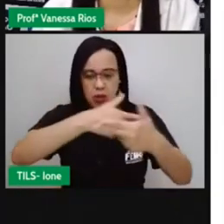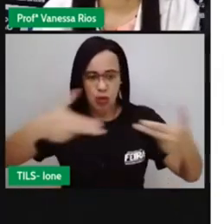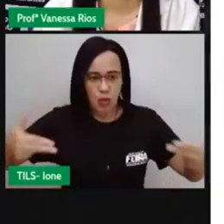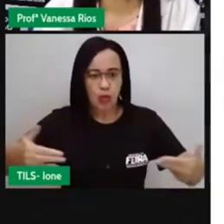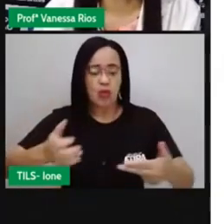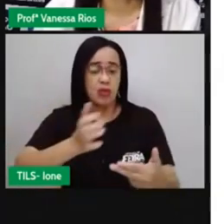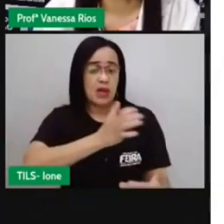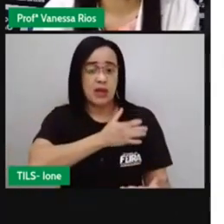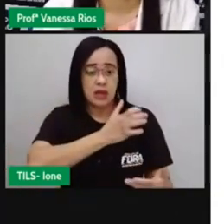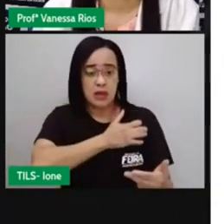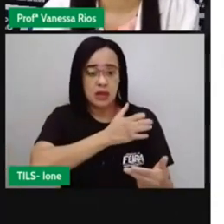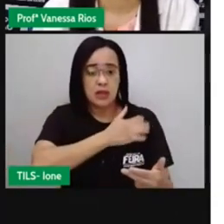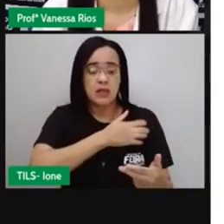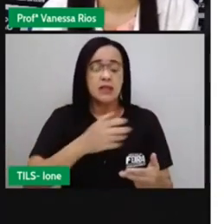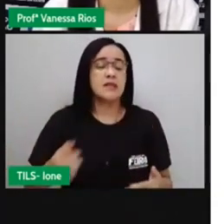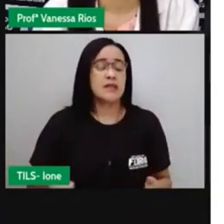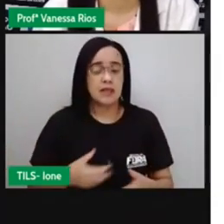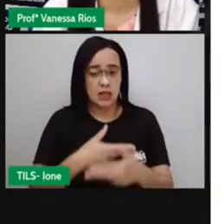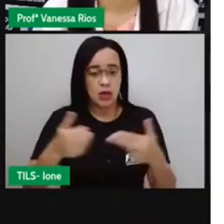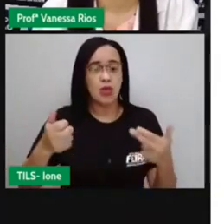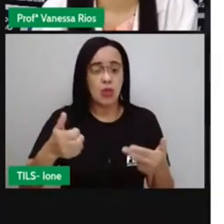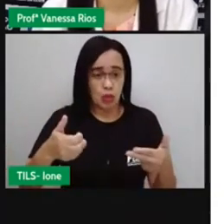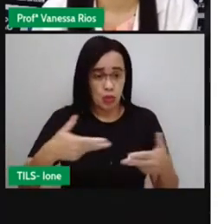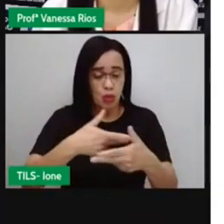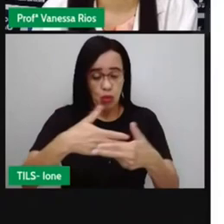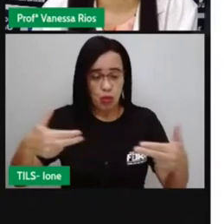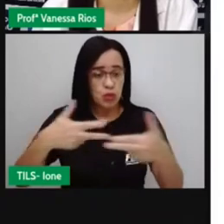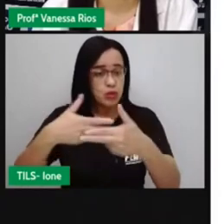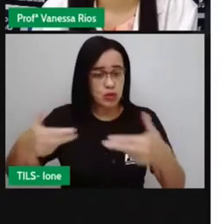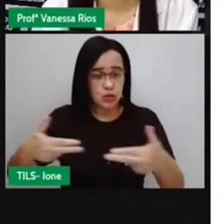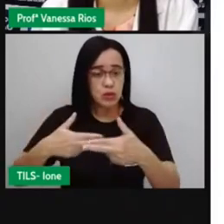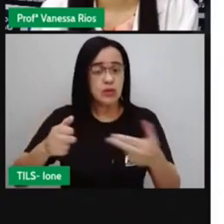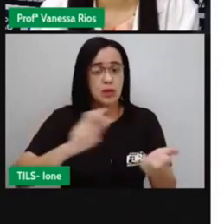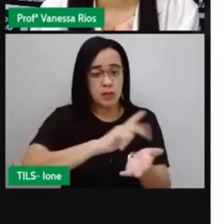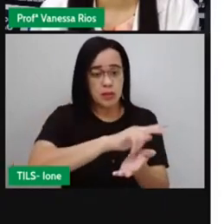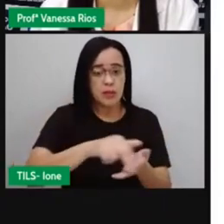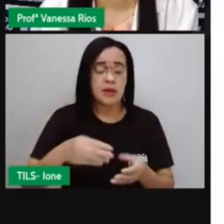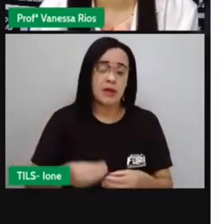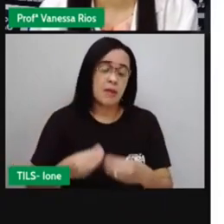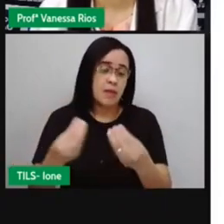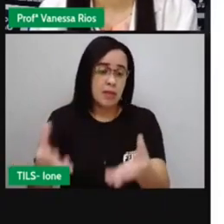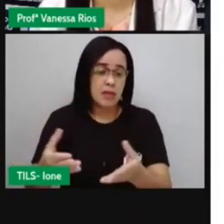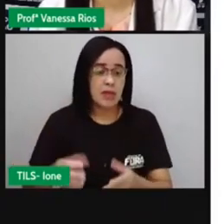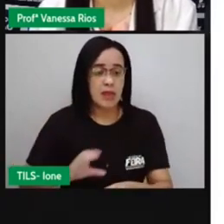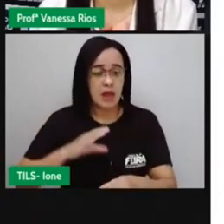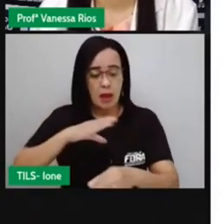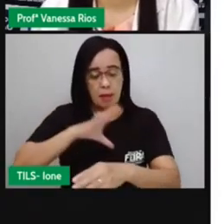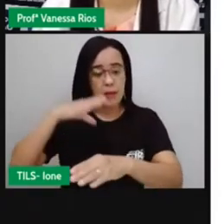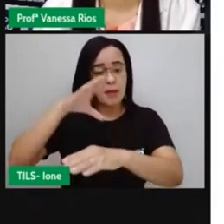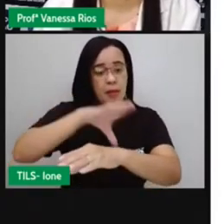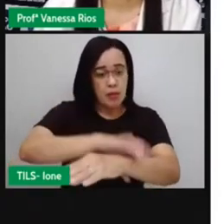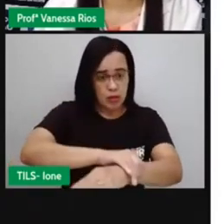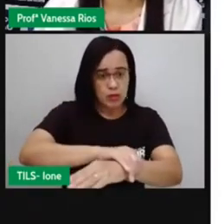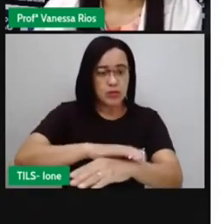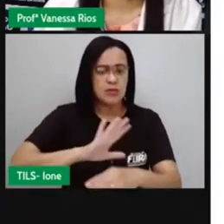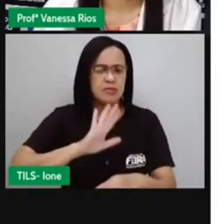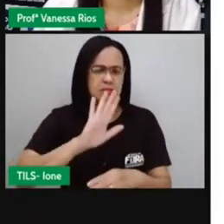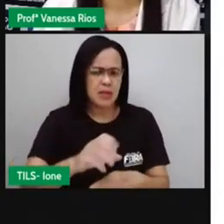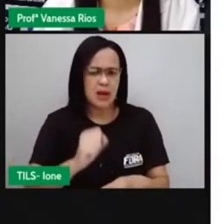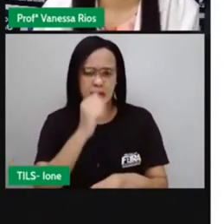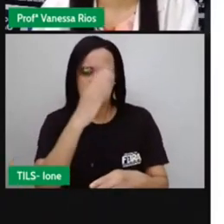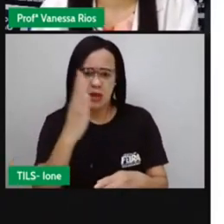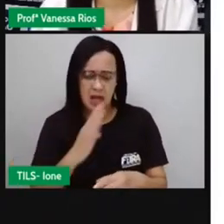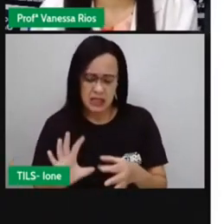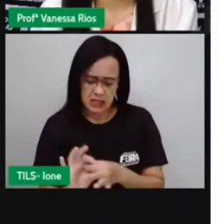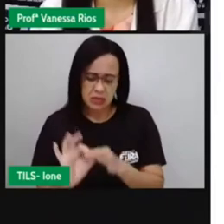relação a produtos que o Brasil poderia oferecer para Portugal. Mas o Brasil não tinha sua independência.